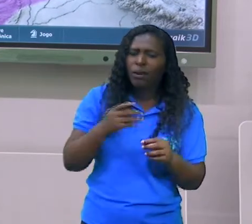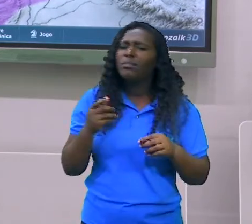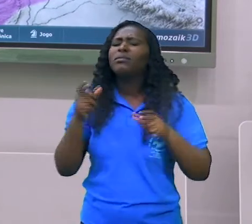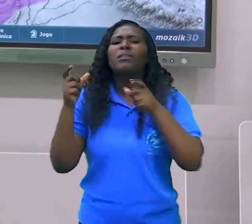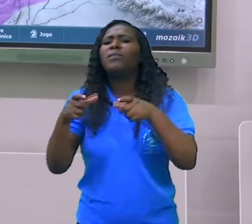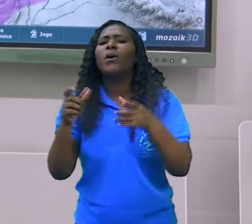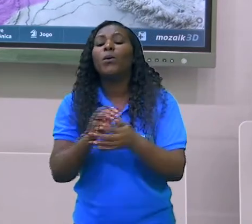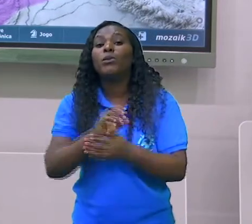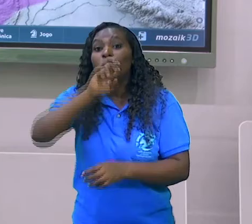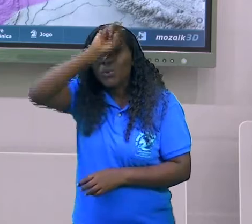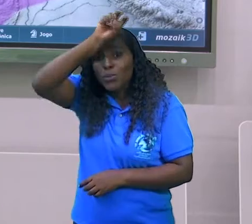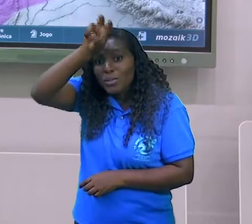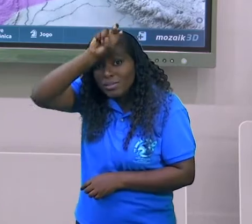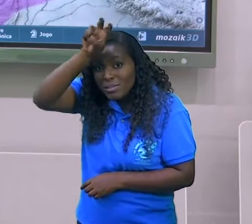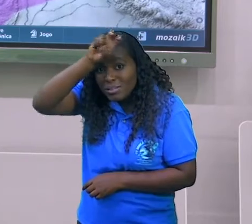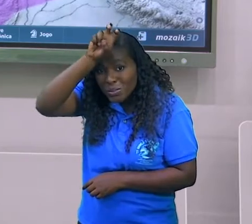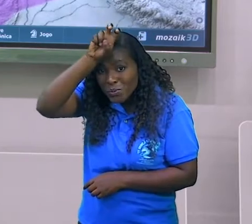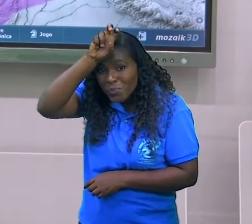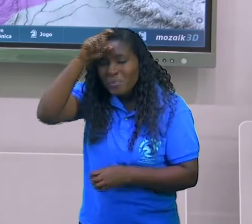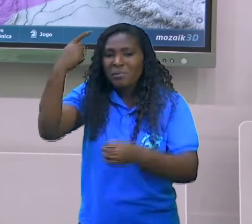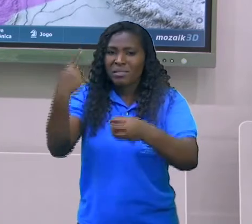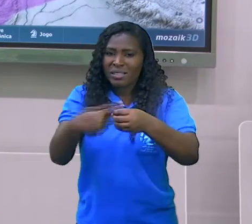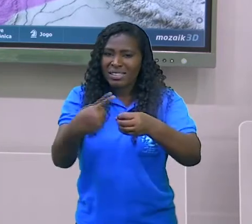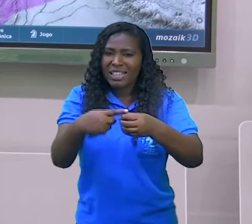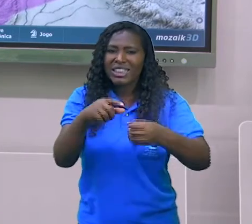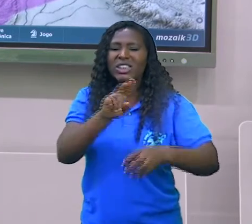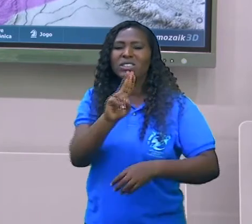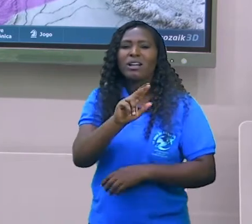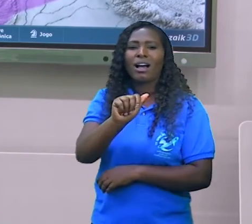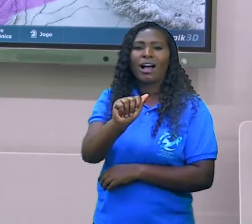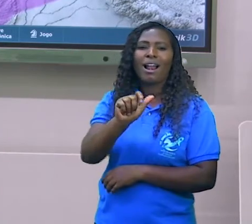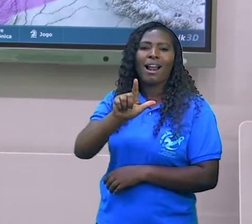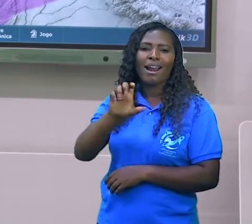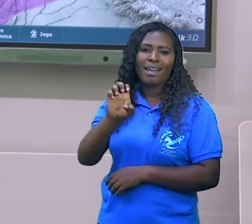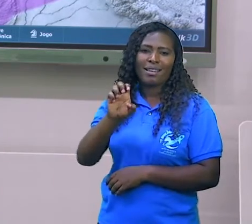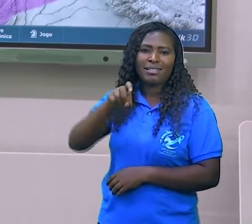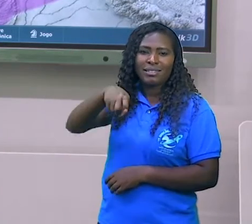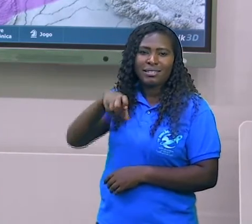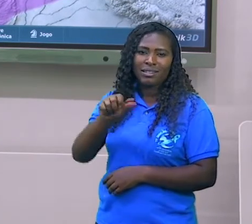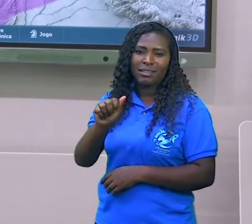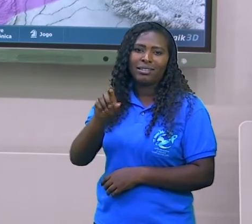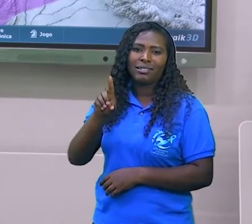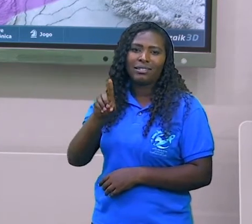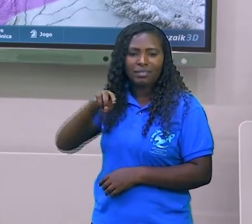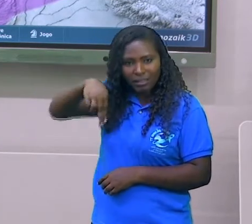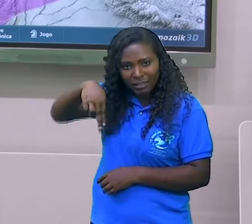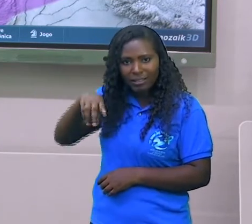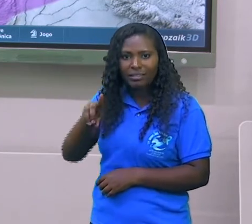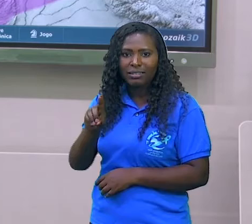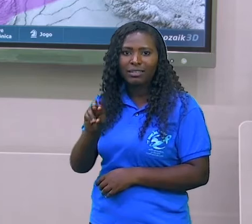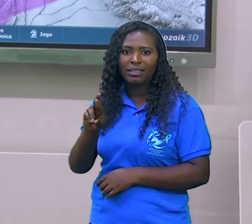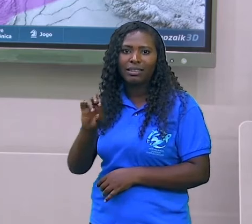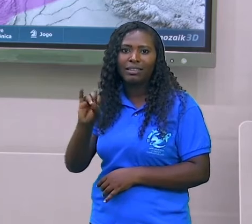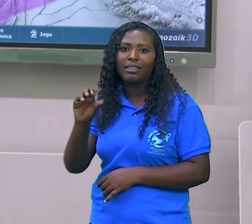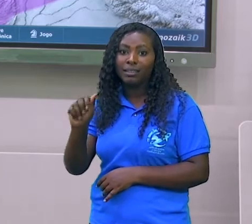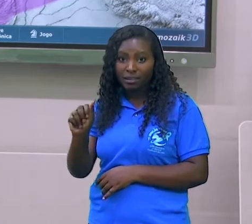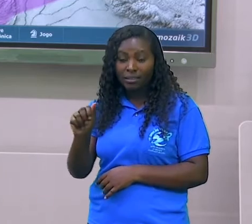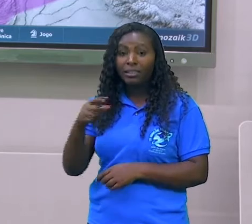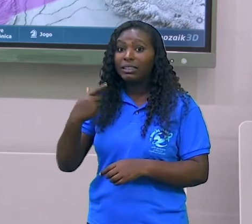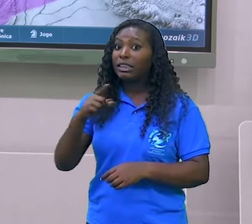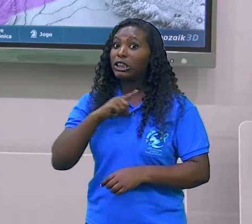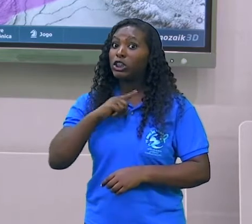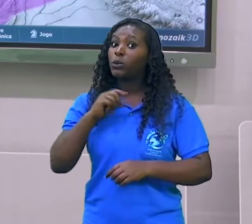cidade de Alexandria, que teve a maior biblioteca do mundo antigo, a Biblioteca de Alexandria.